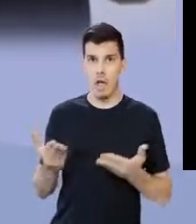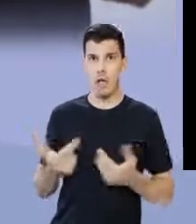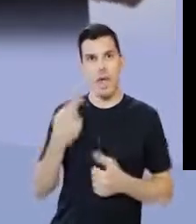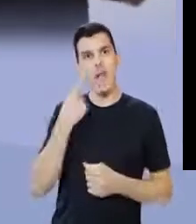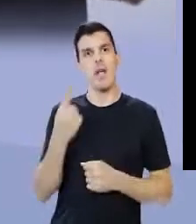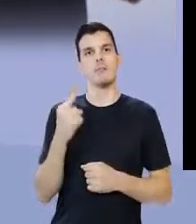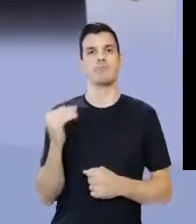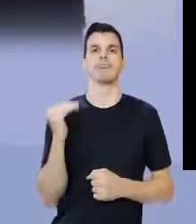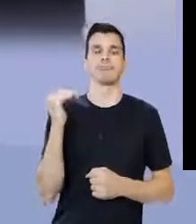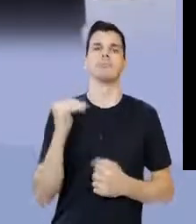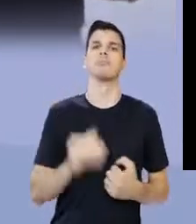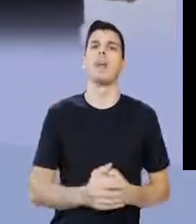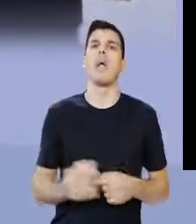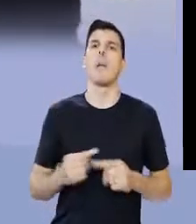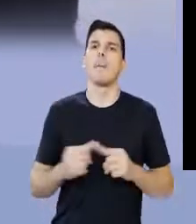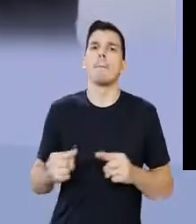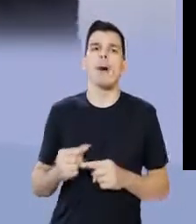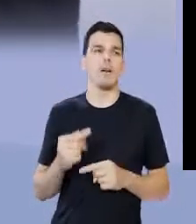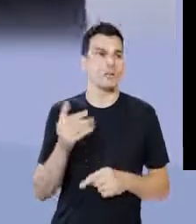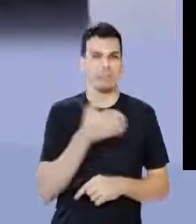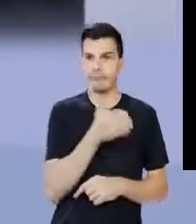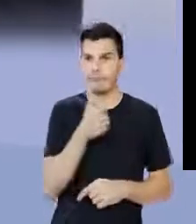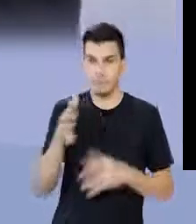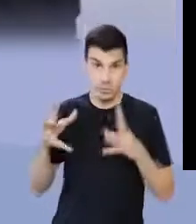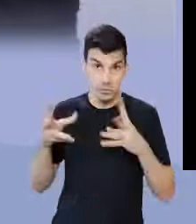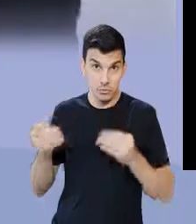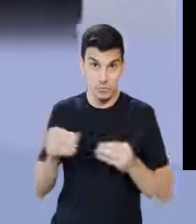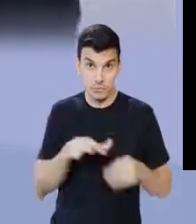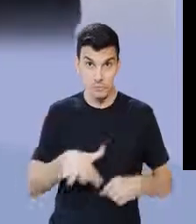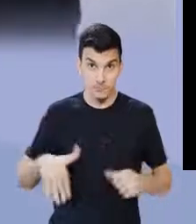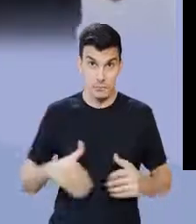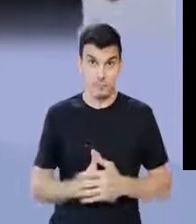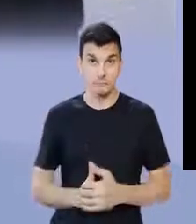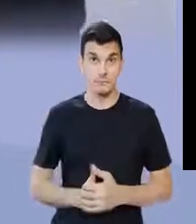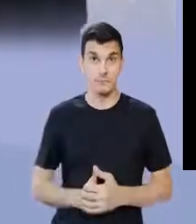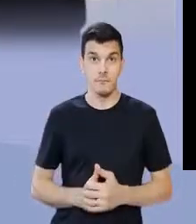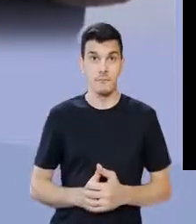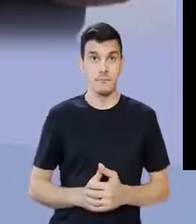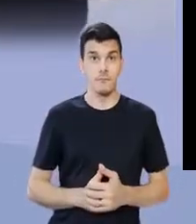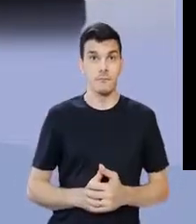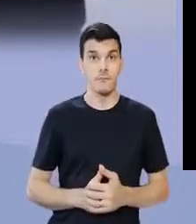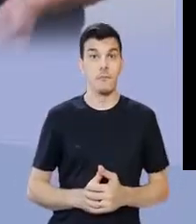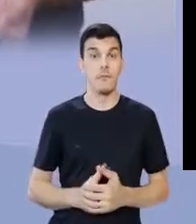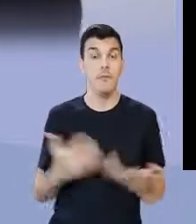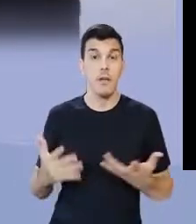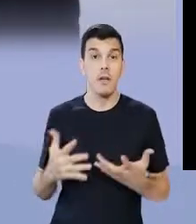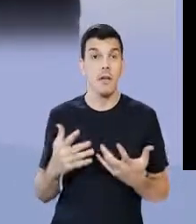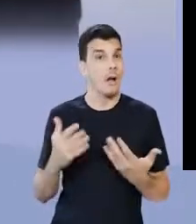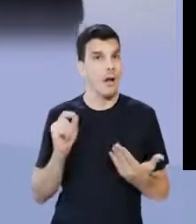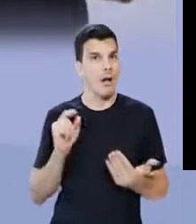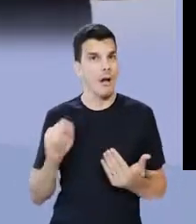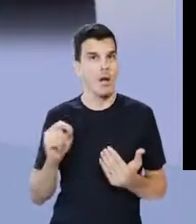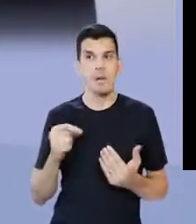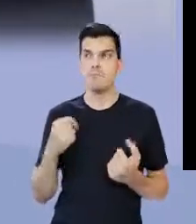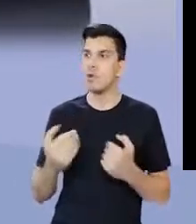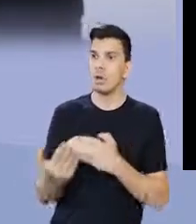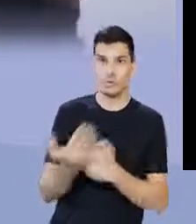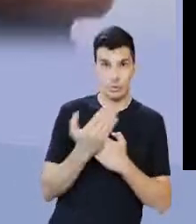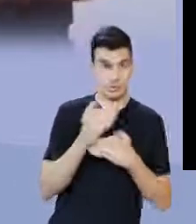o órgão máximo. Só que o Senado não pode estar em todo lugar ao mesmo tempo, meu aluno. Então, ele vai chamar os seus